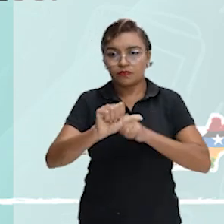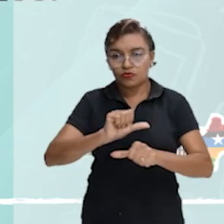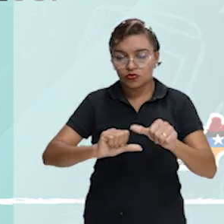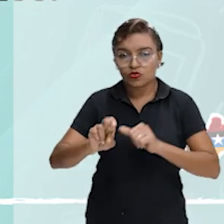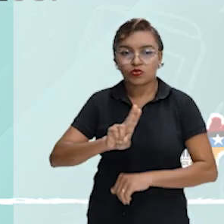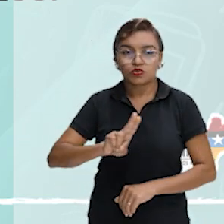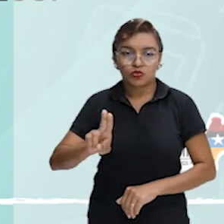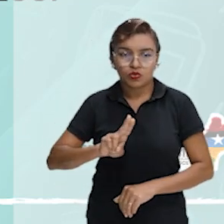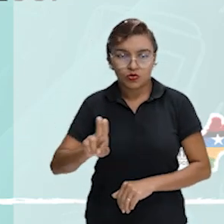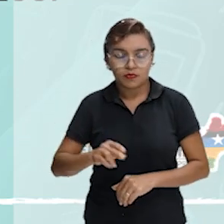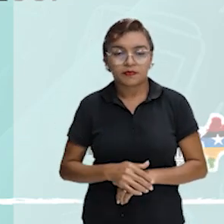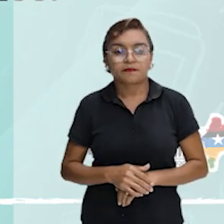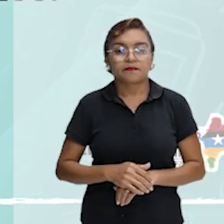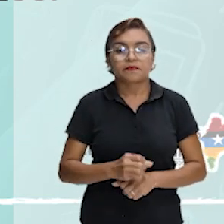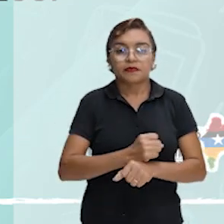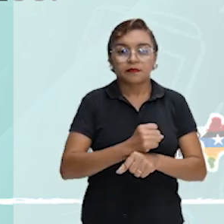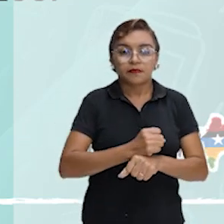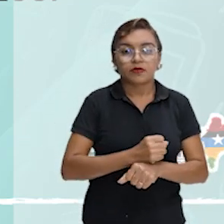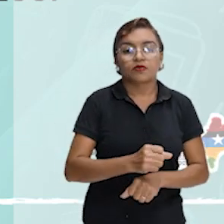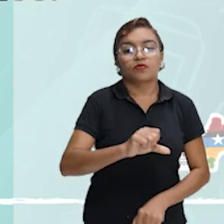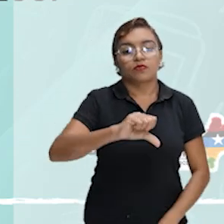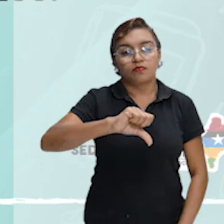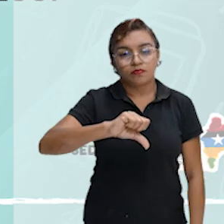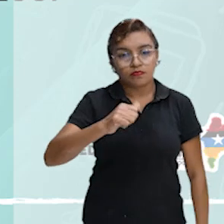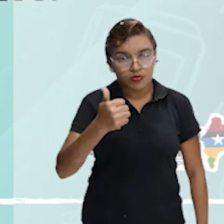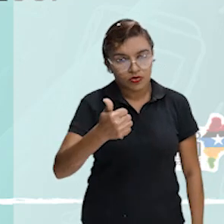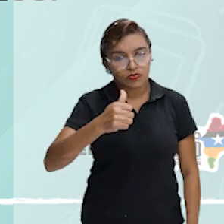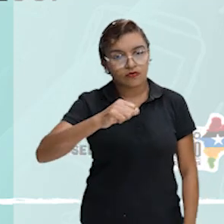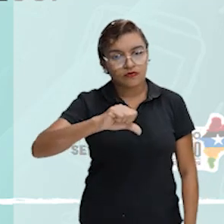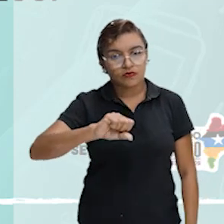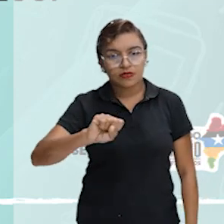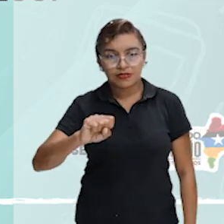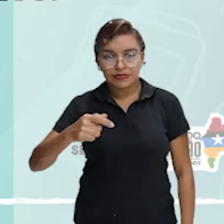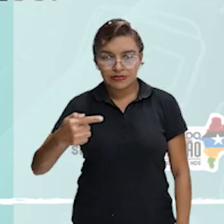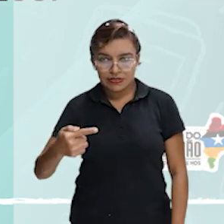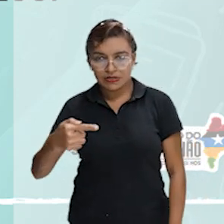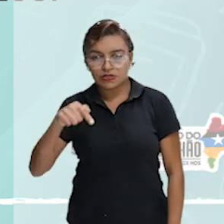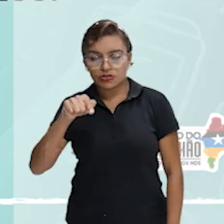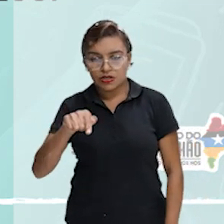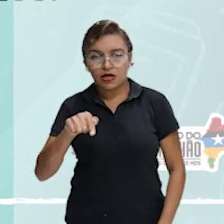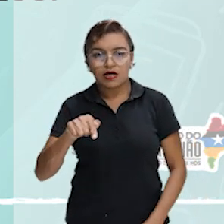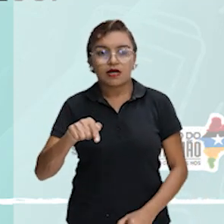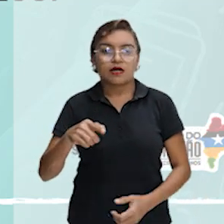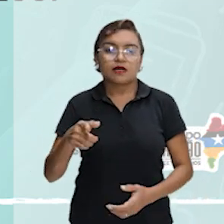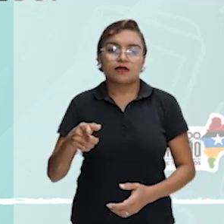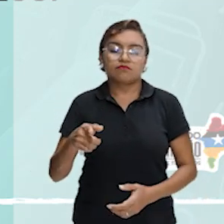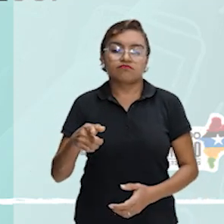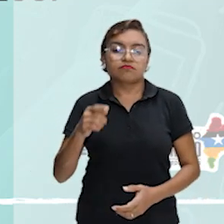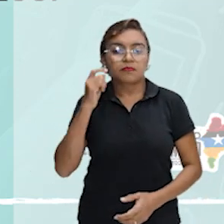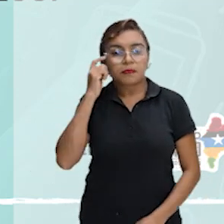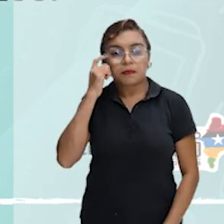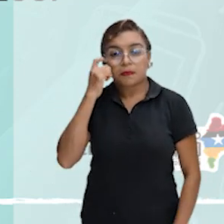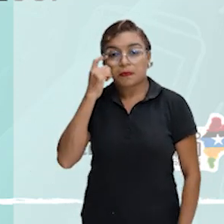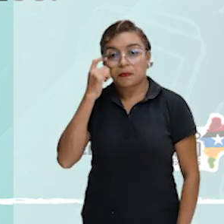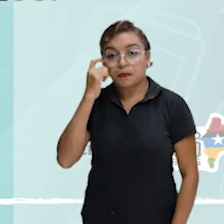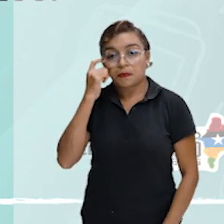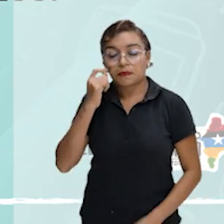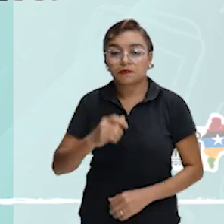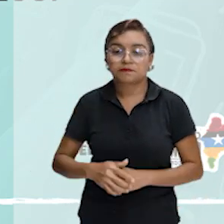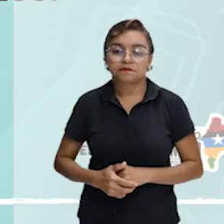Em 1987, após uma estada no parque da vida selvagem David Flair,